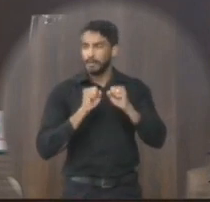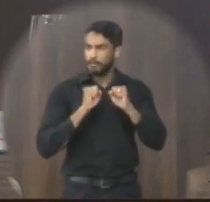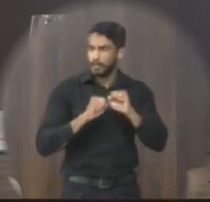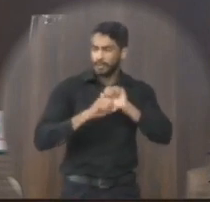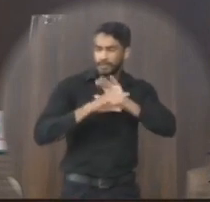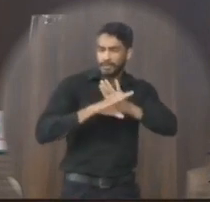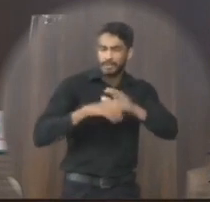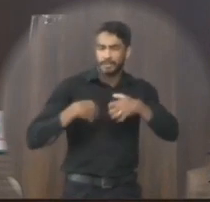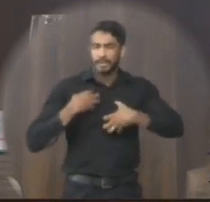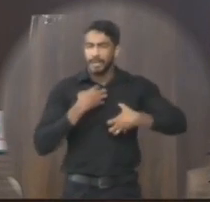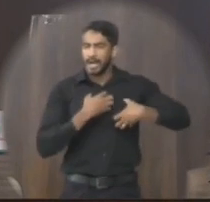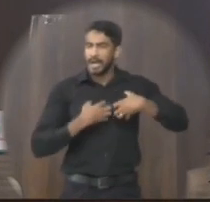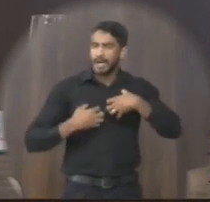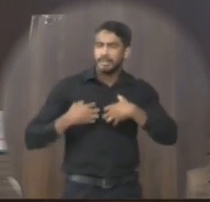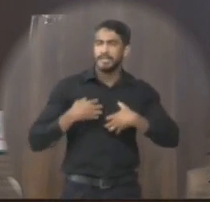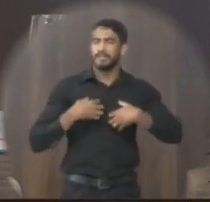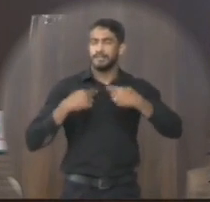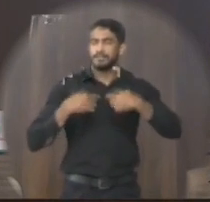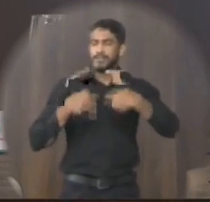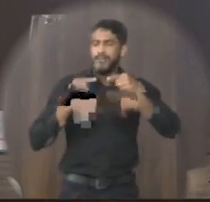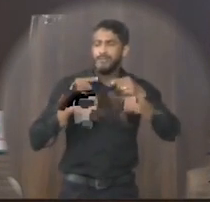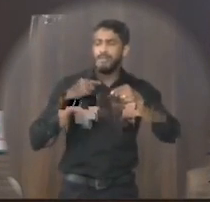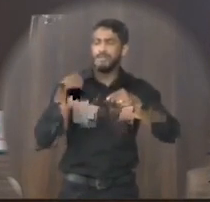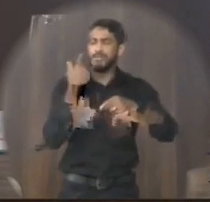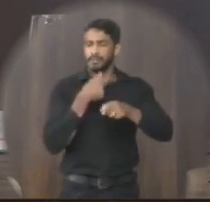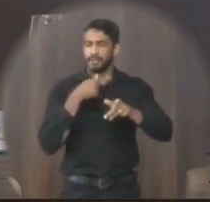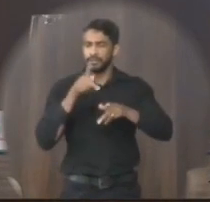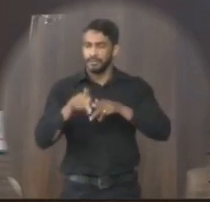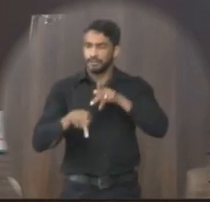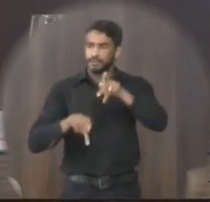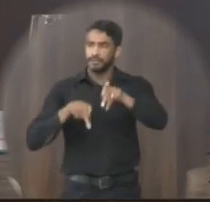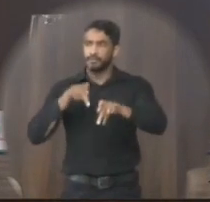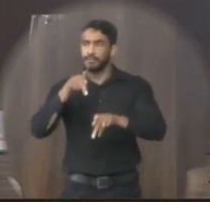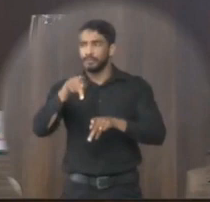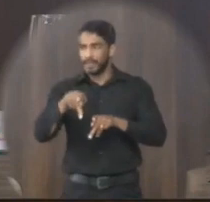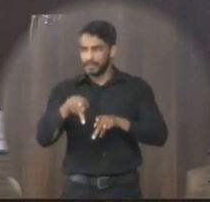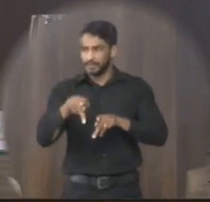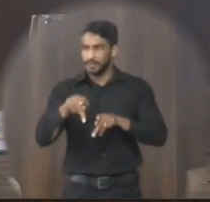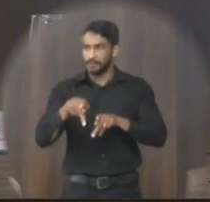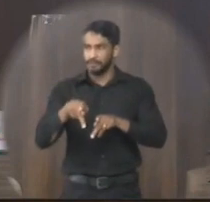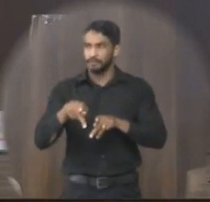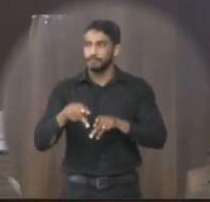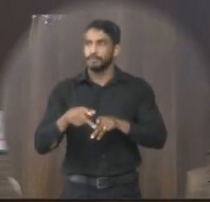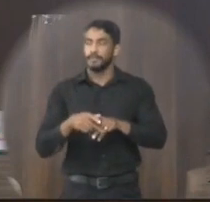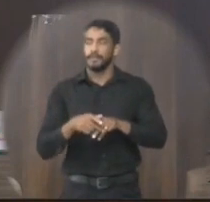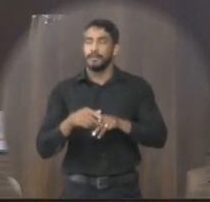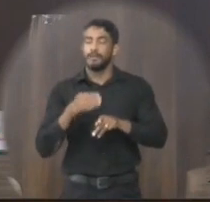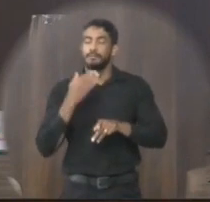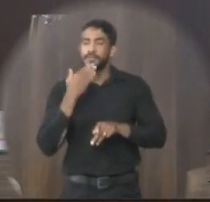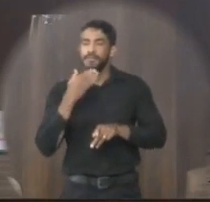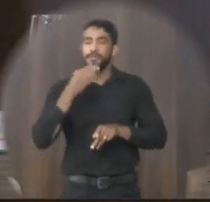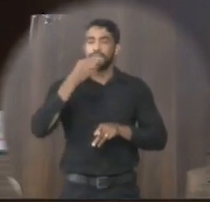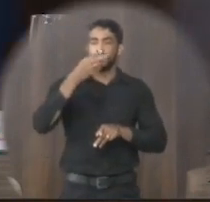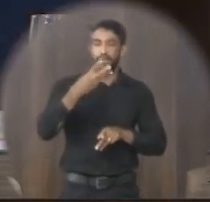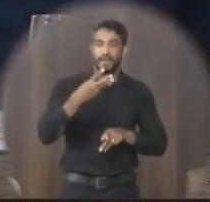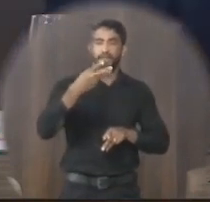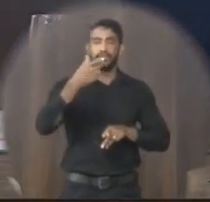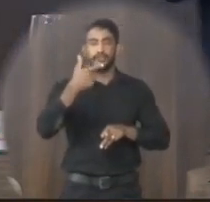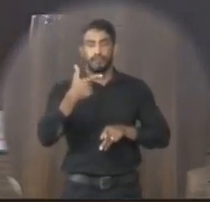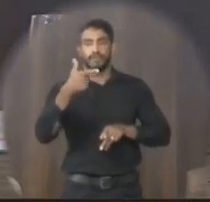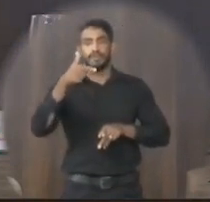atender os anseios e reivindicações da nossa população requerimento 327 2021